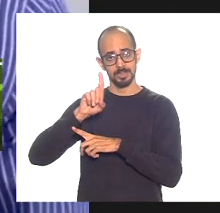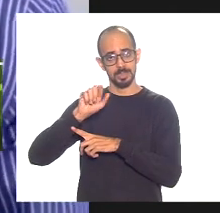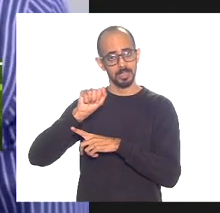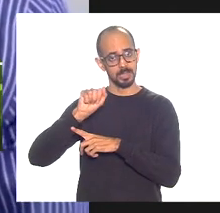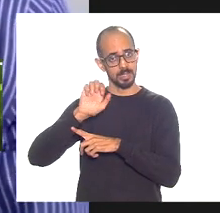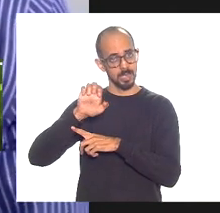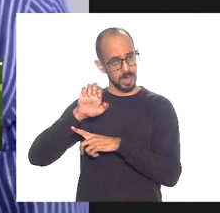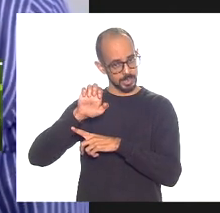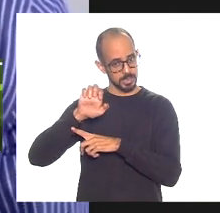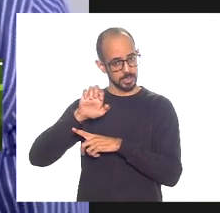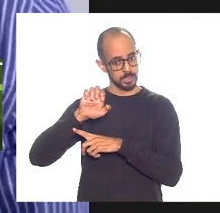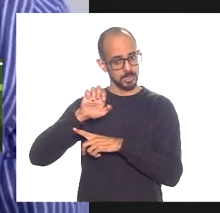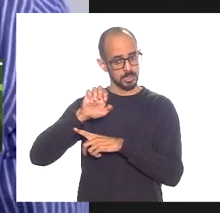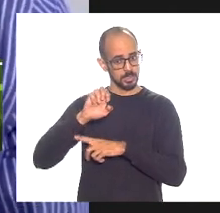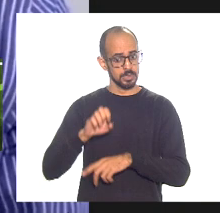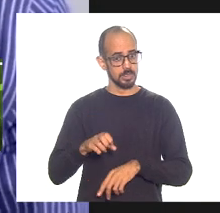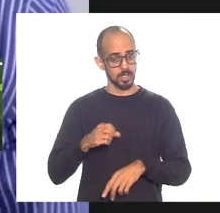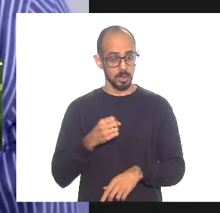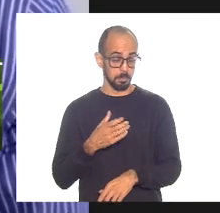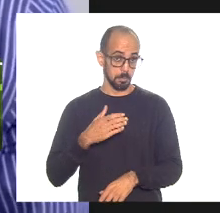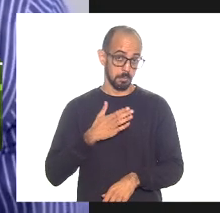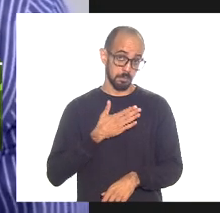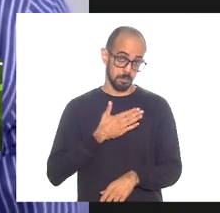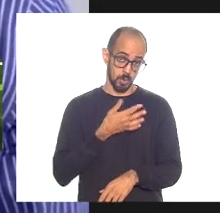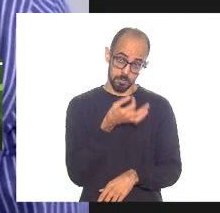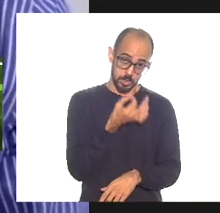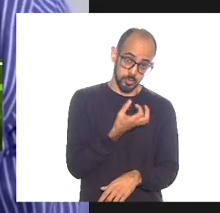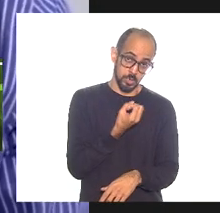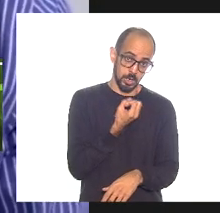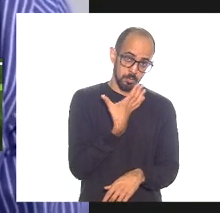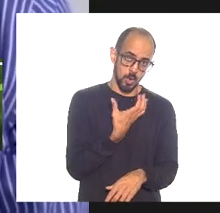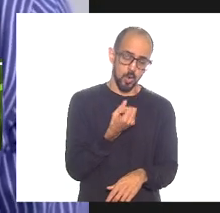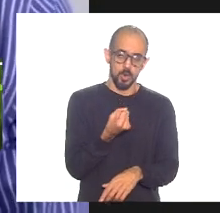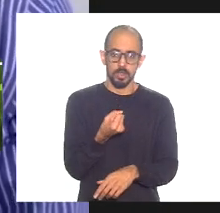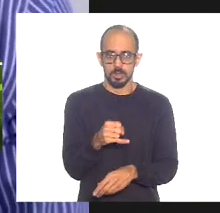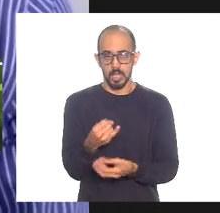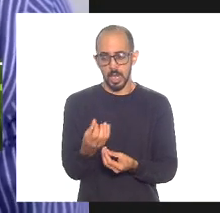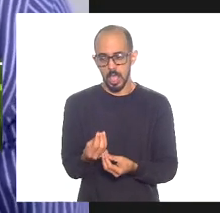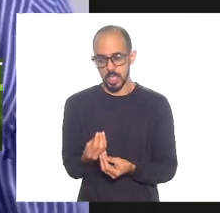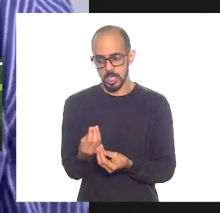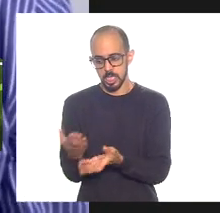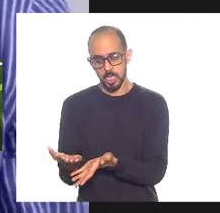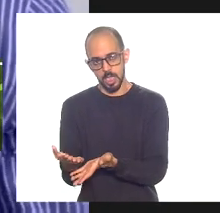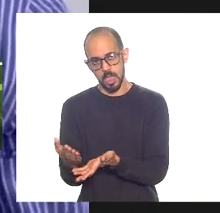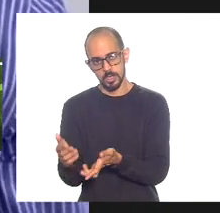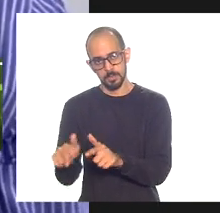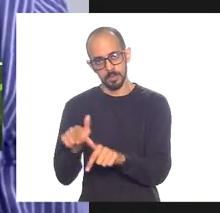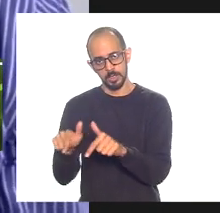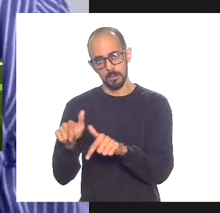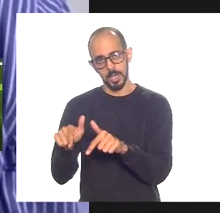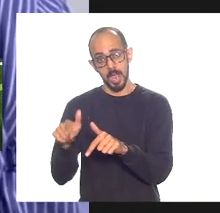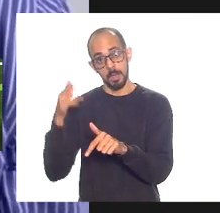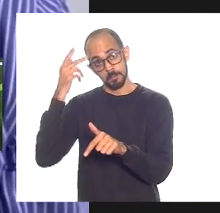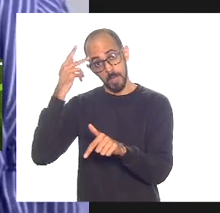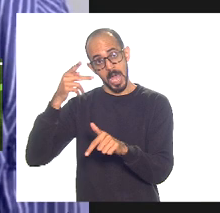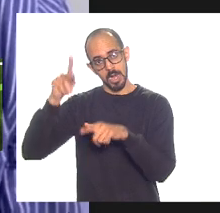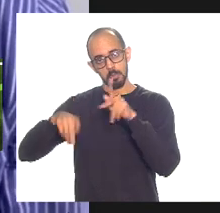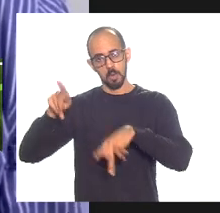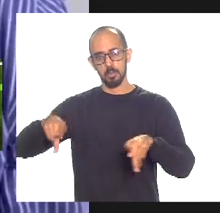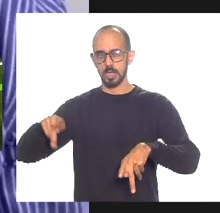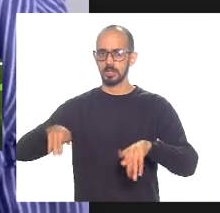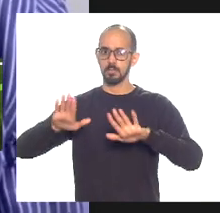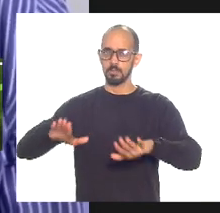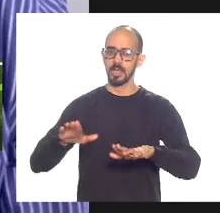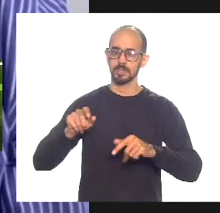Janeiro seria muito bom que ela funcionasse de fato para servir a população mas a gente não consegue observar isso tendo em vista que